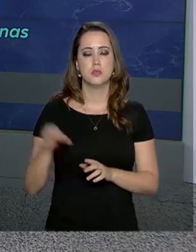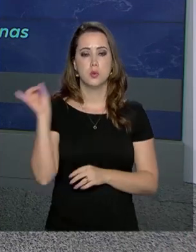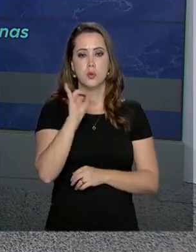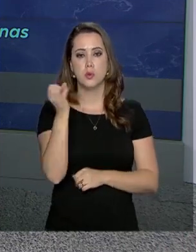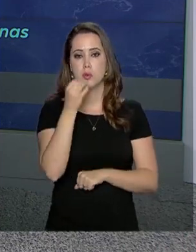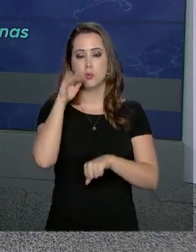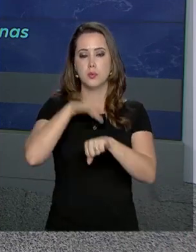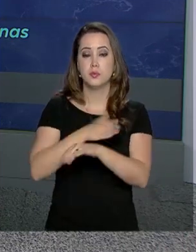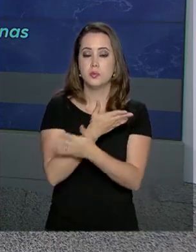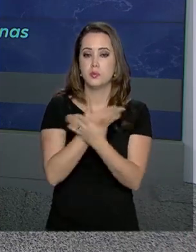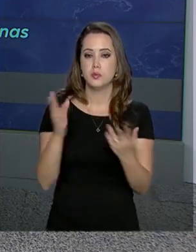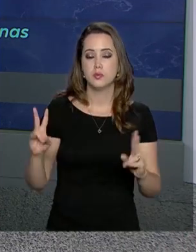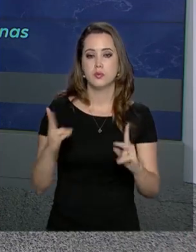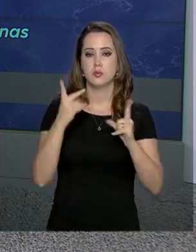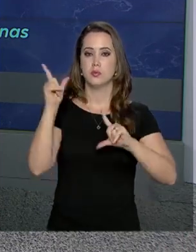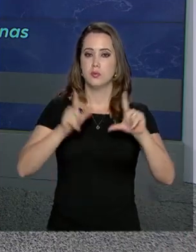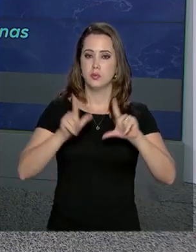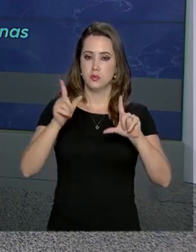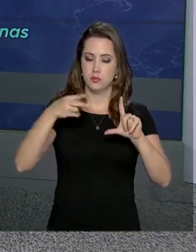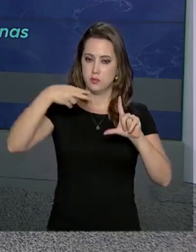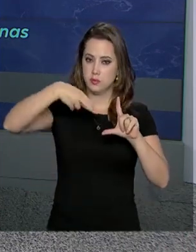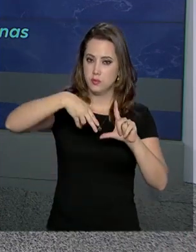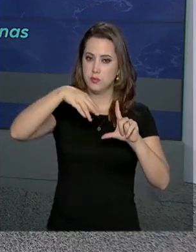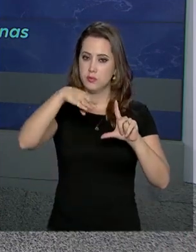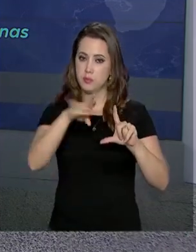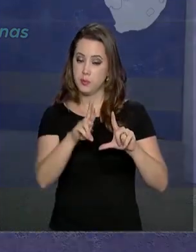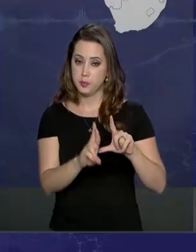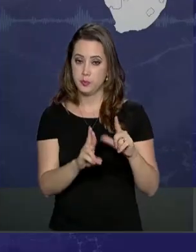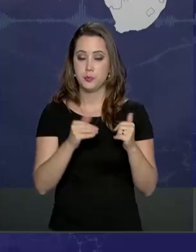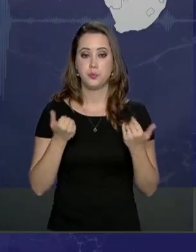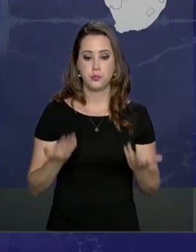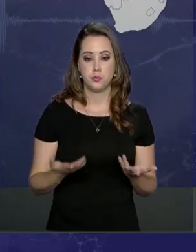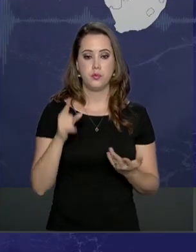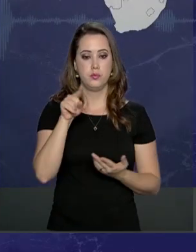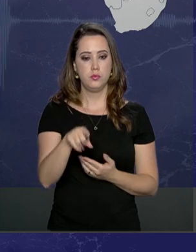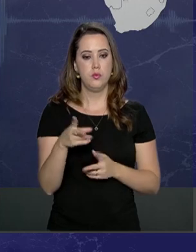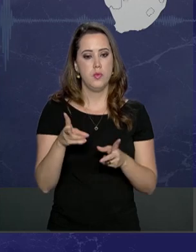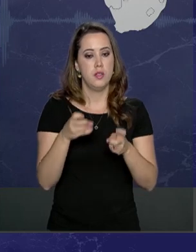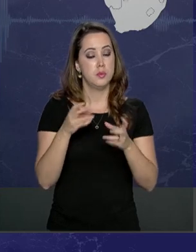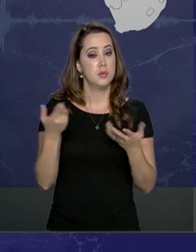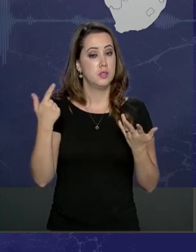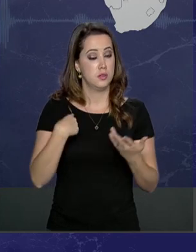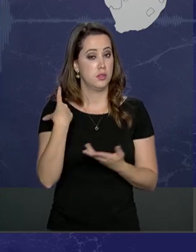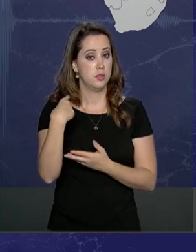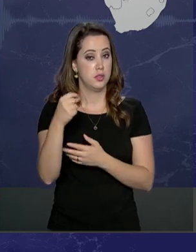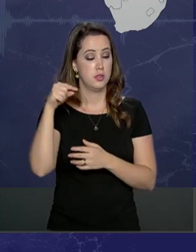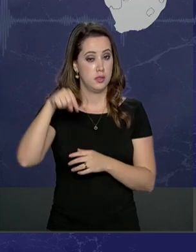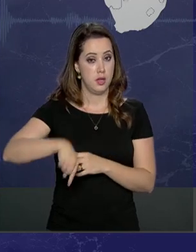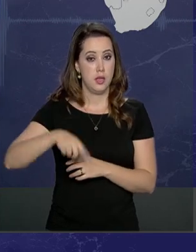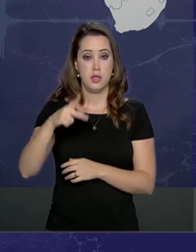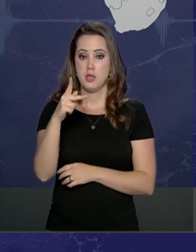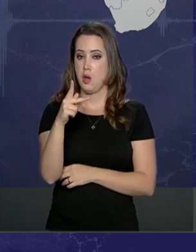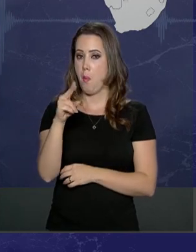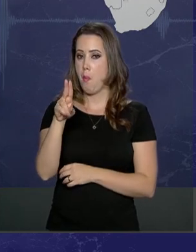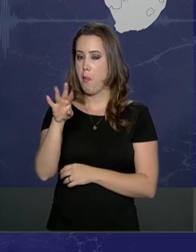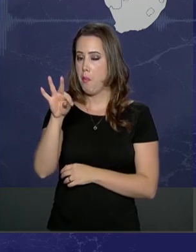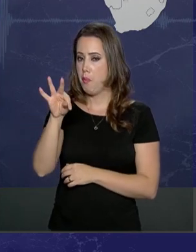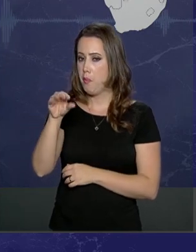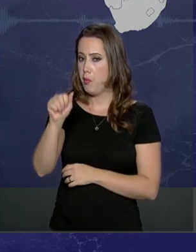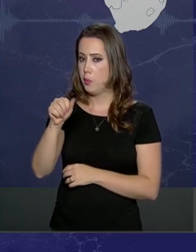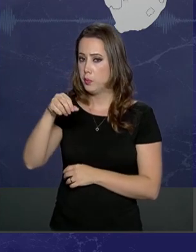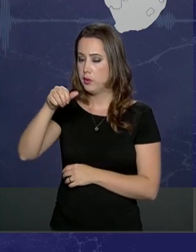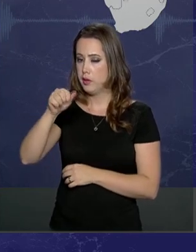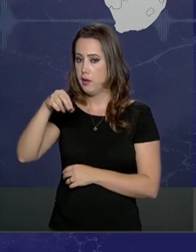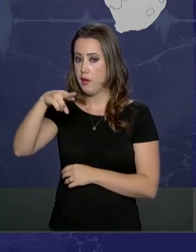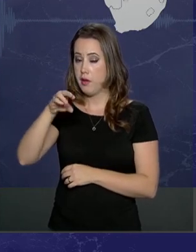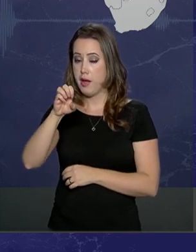Alessandra, boa noite. Boa noite a todos que nos acompanham pela TVNBR. A previsão é de que a gente saia daqui de Punta Arenas às oito horas da manhã desta